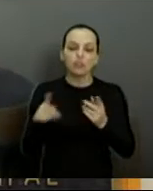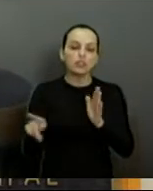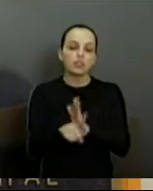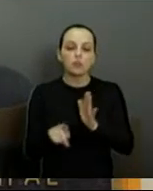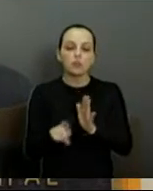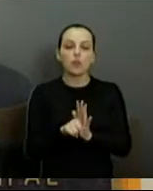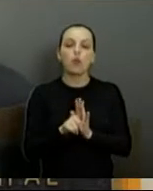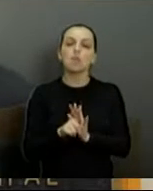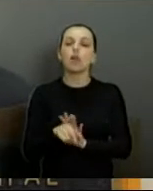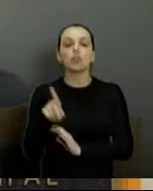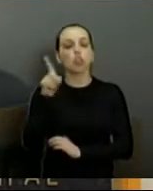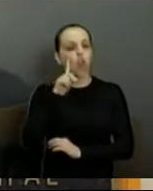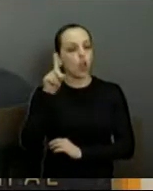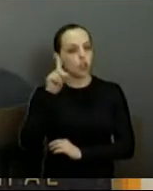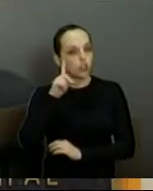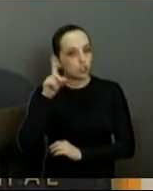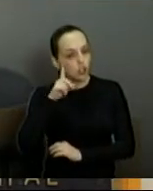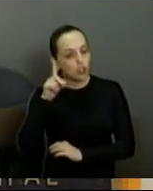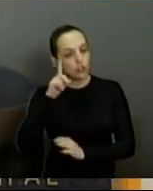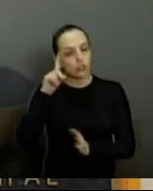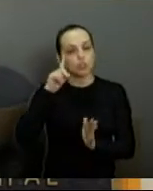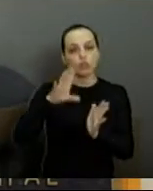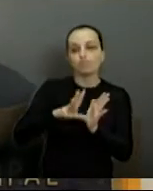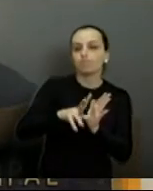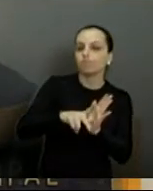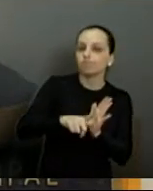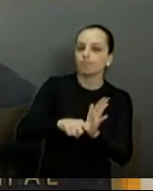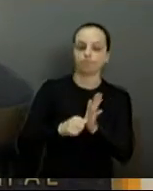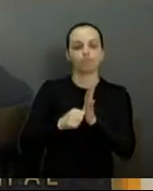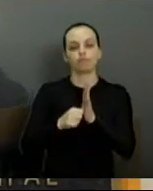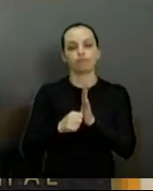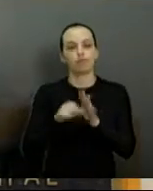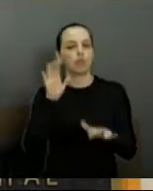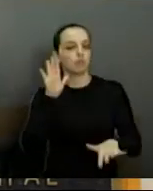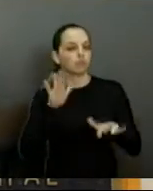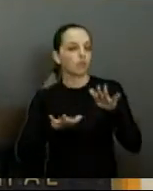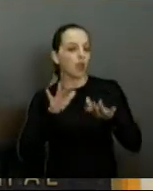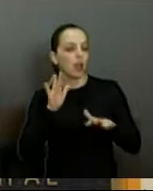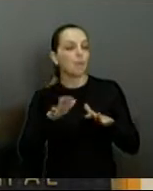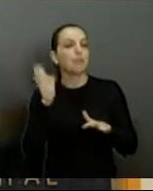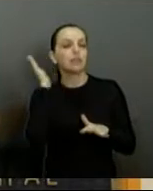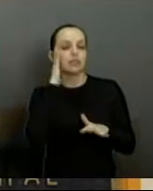todo dia tem registro de furto. E mais ou menos nós já sabemos